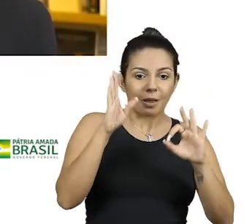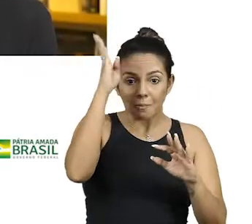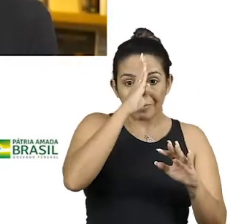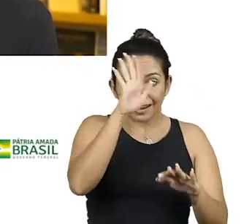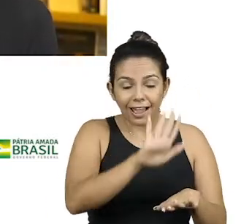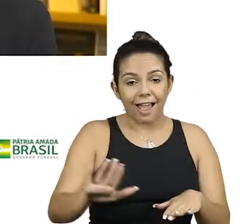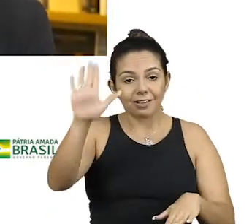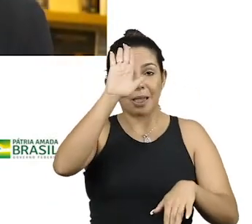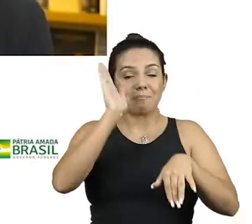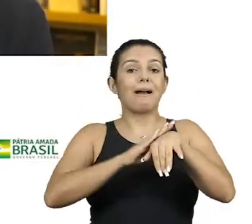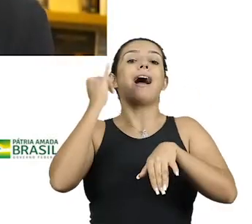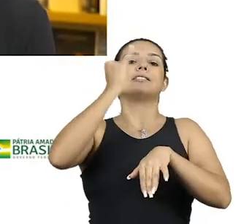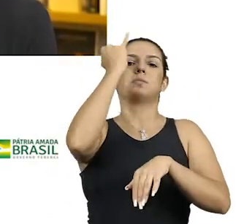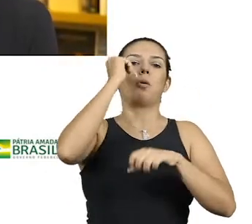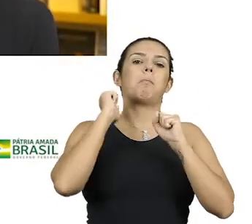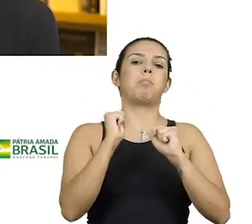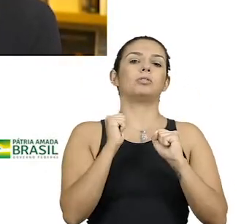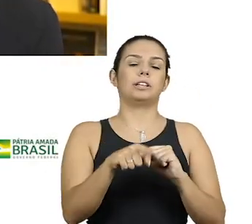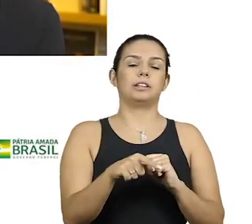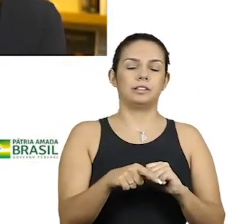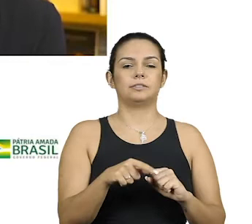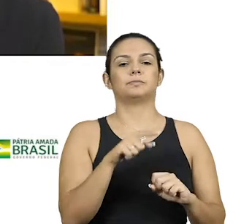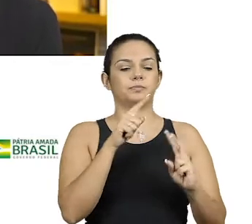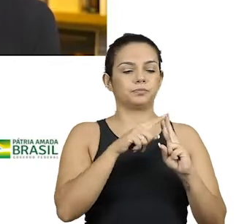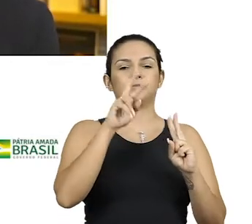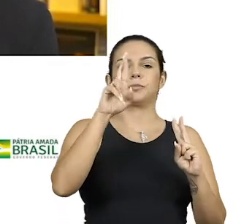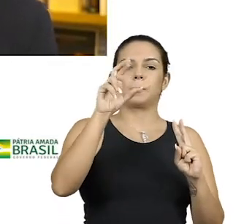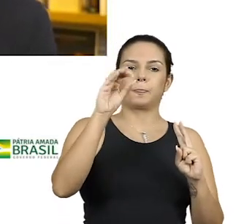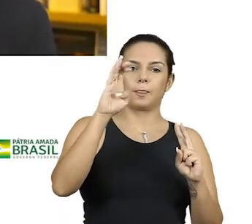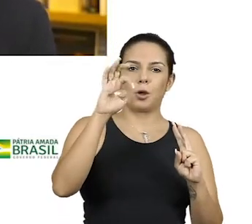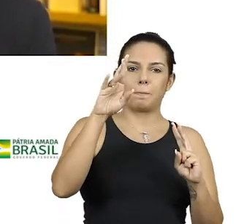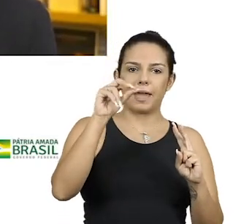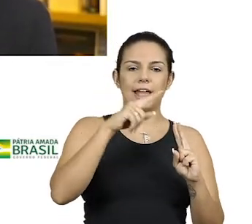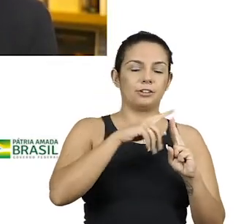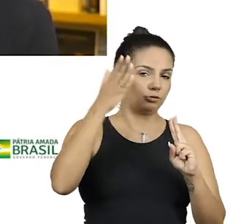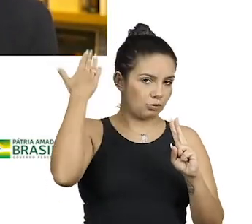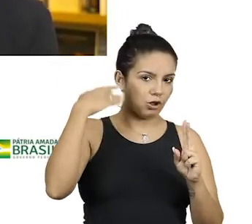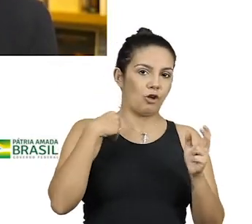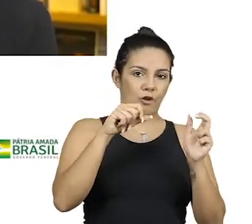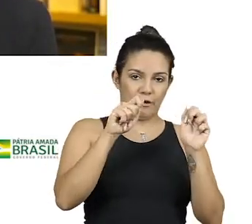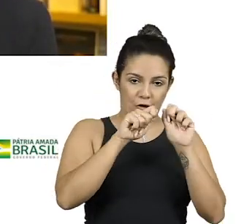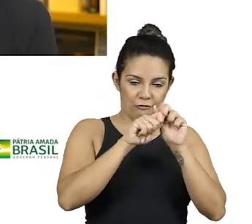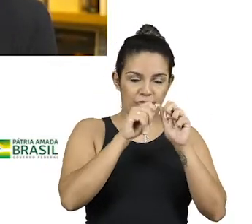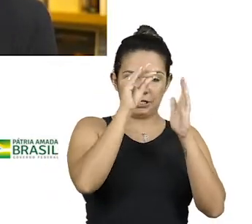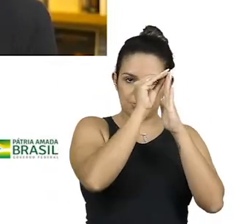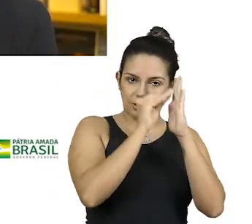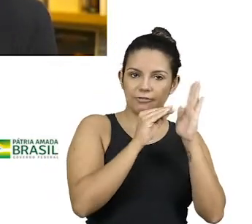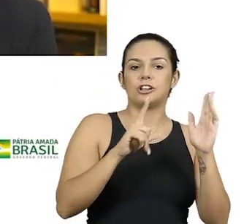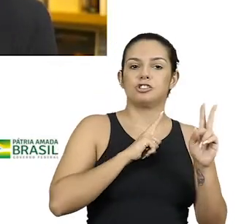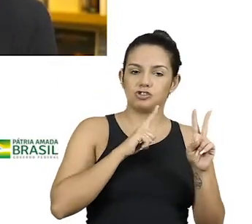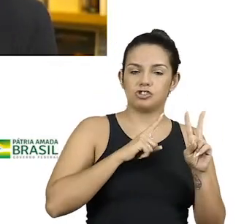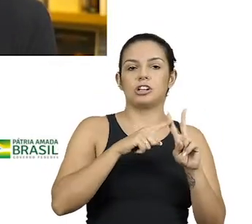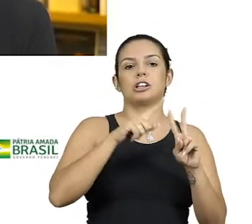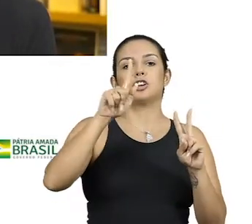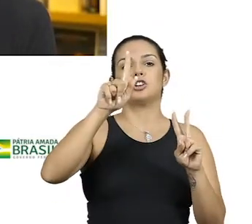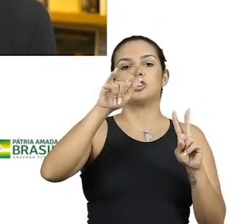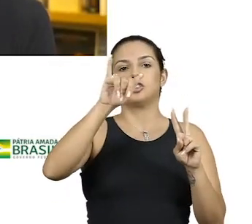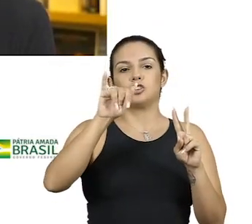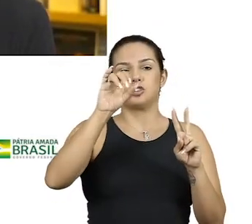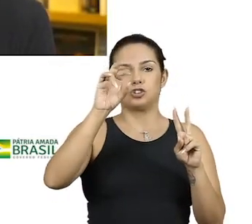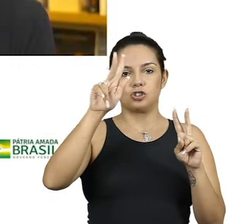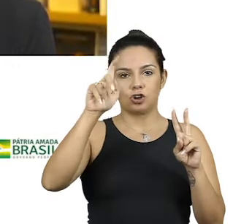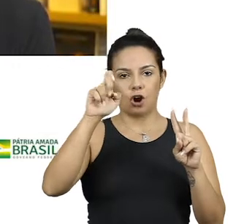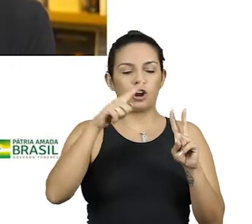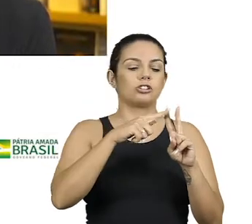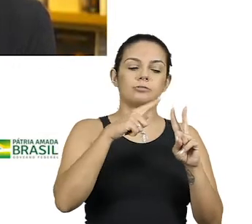Então, Roberto Marinho tinha isso, Jorge Maltner significa isso. Eu me orgulho muito